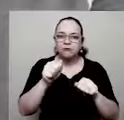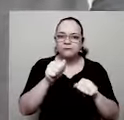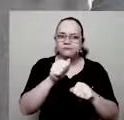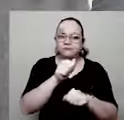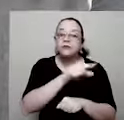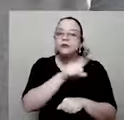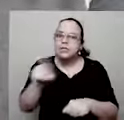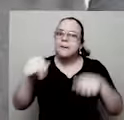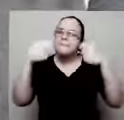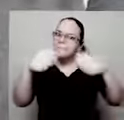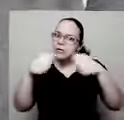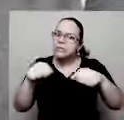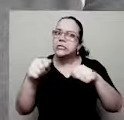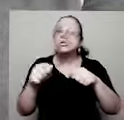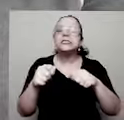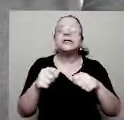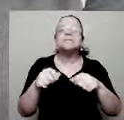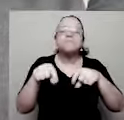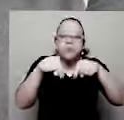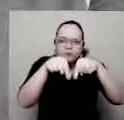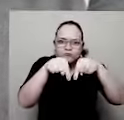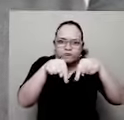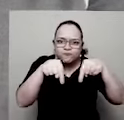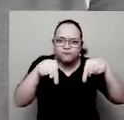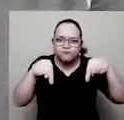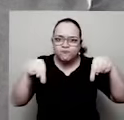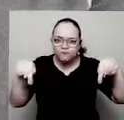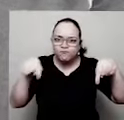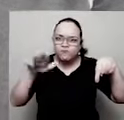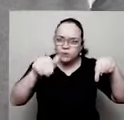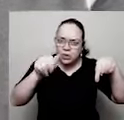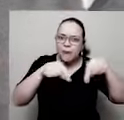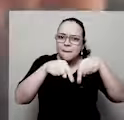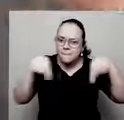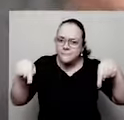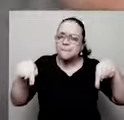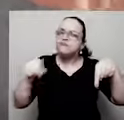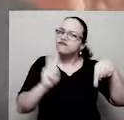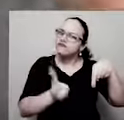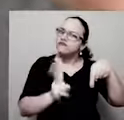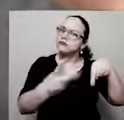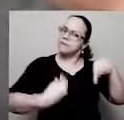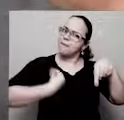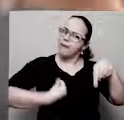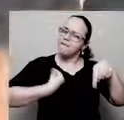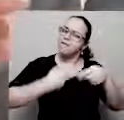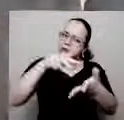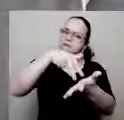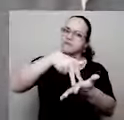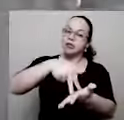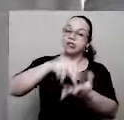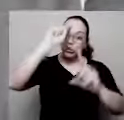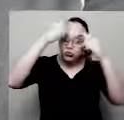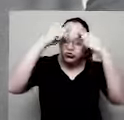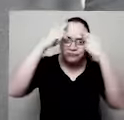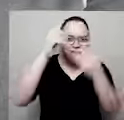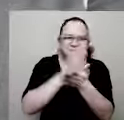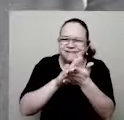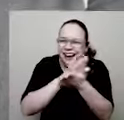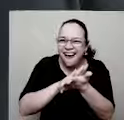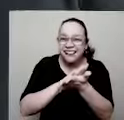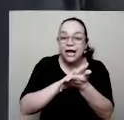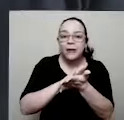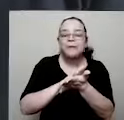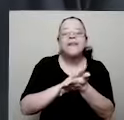gestão.financeira.onisantana.br Nós estamos lá ao vivo para te atender e tirar todas as suas